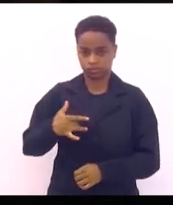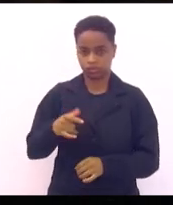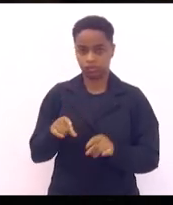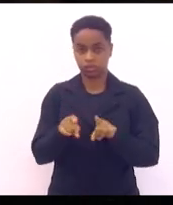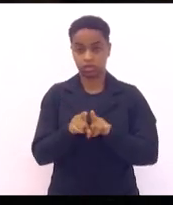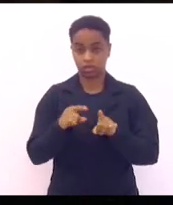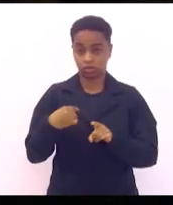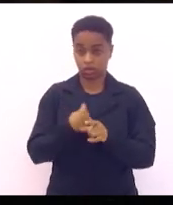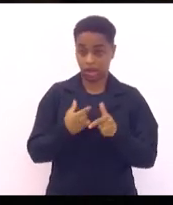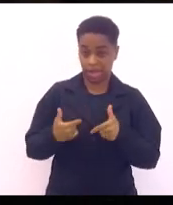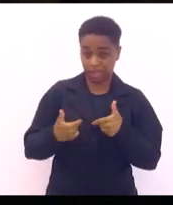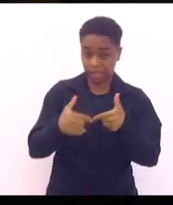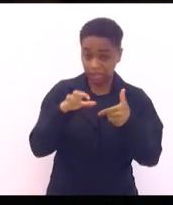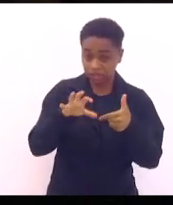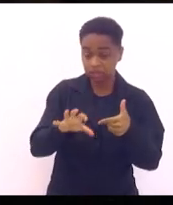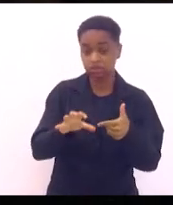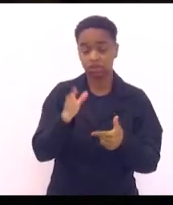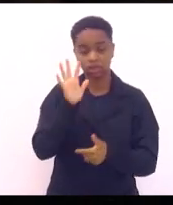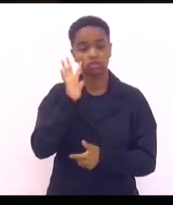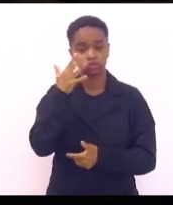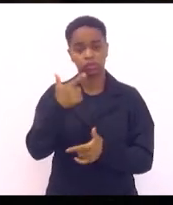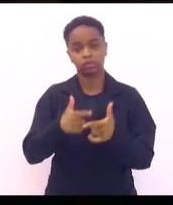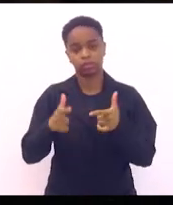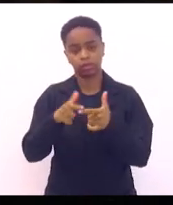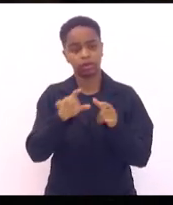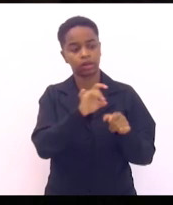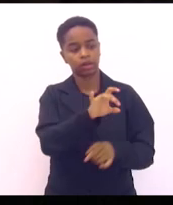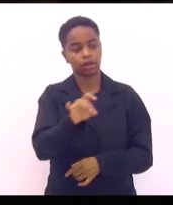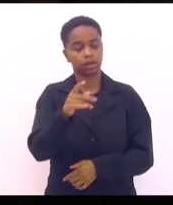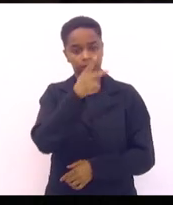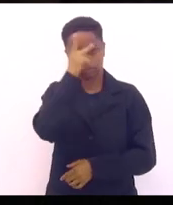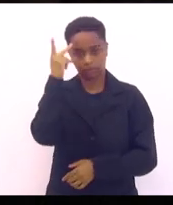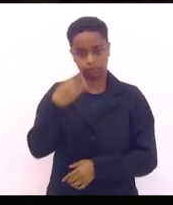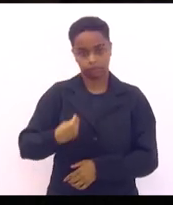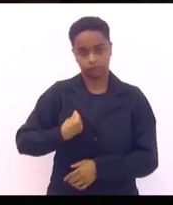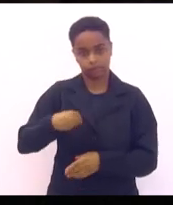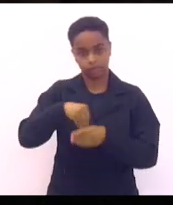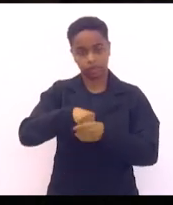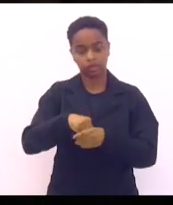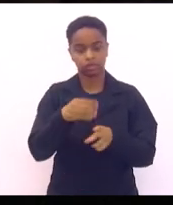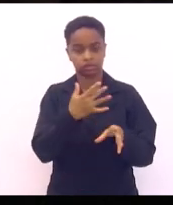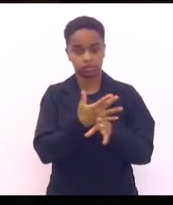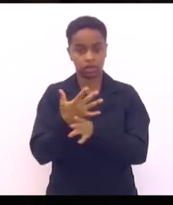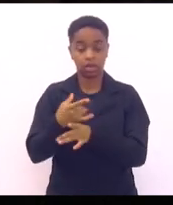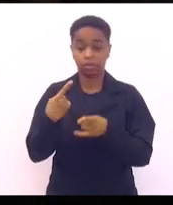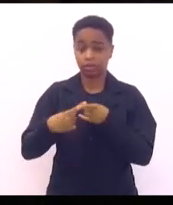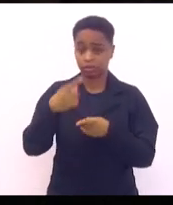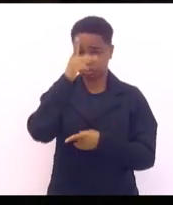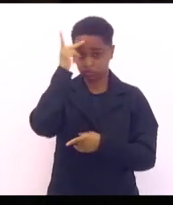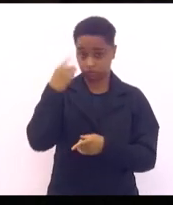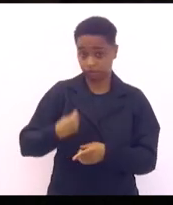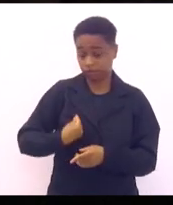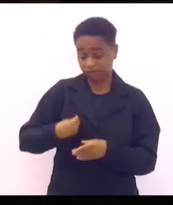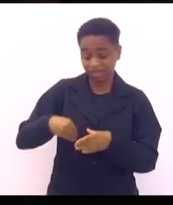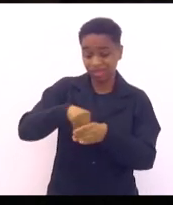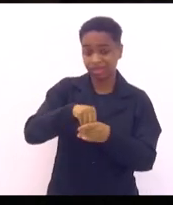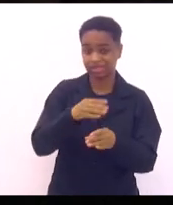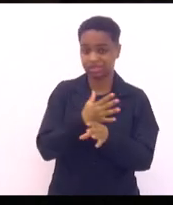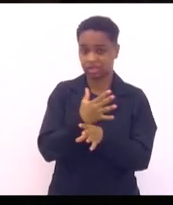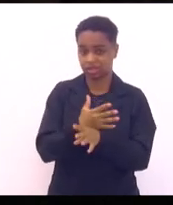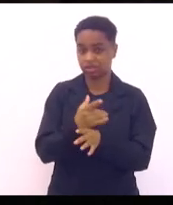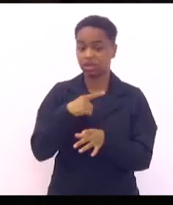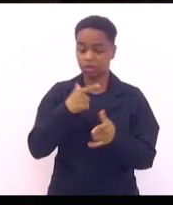está exatamente resolvendo o problema das pessoas que vivem nos municípios. Porque as pessoas vivem no município, é lá que os problemas